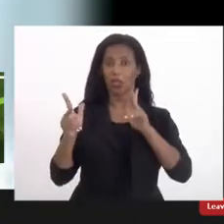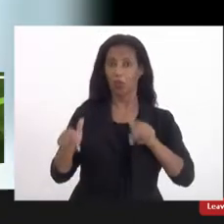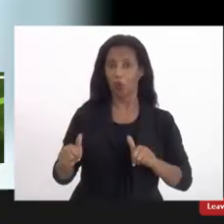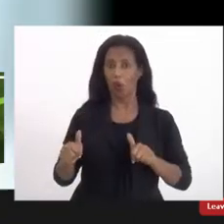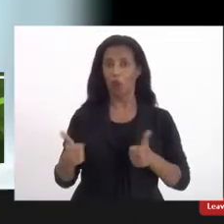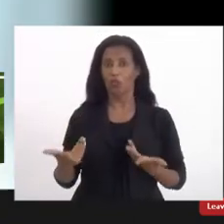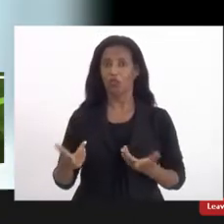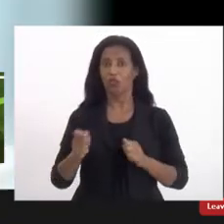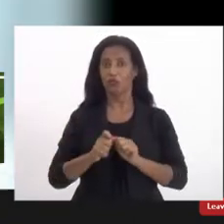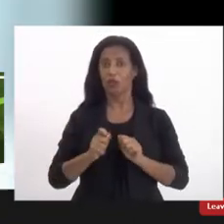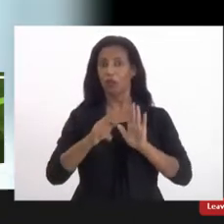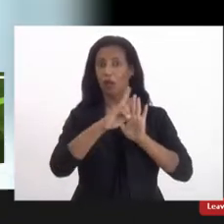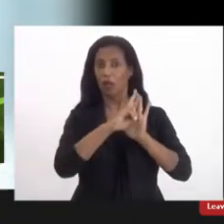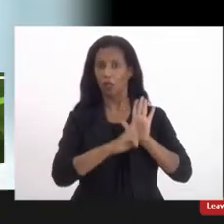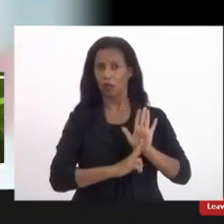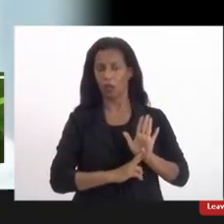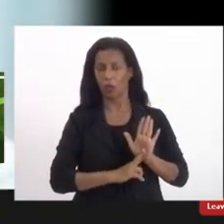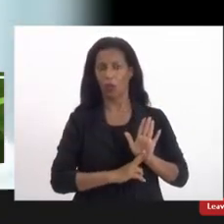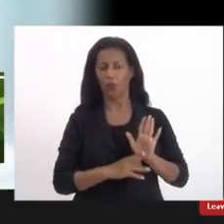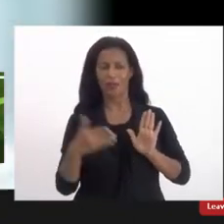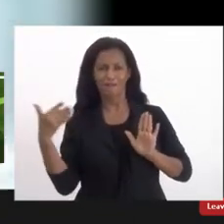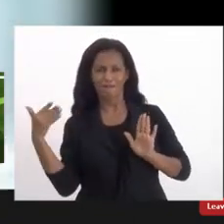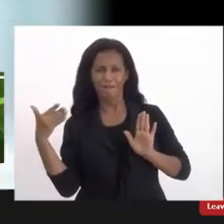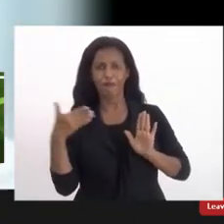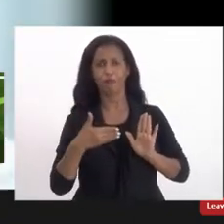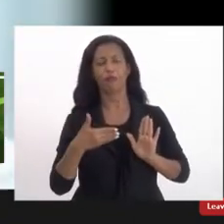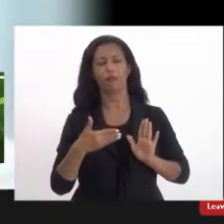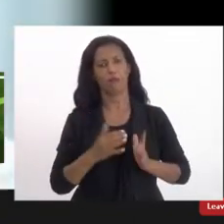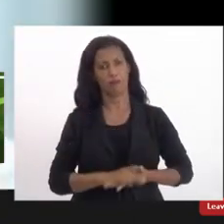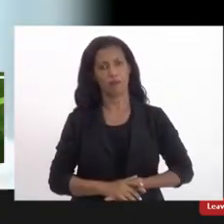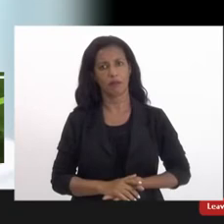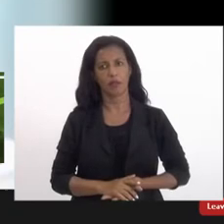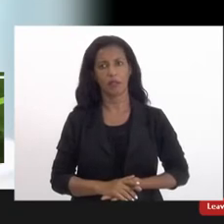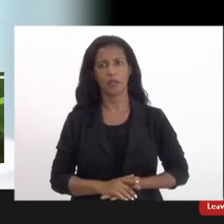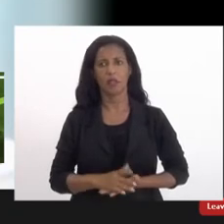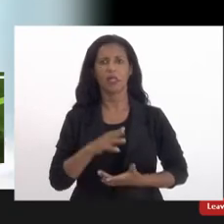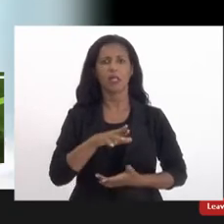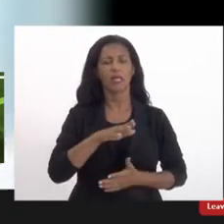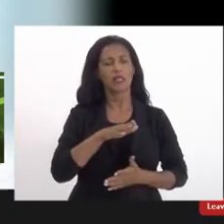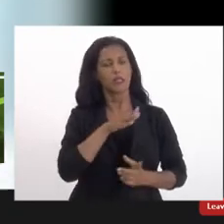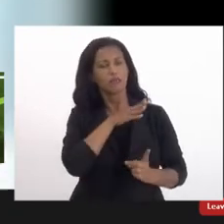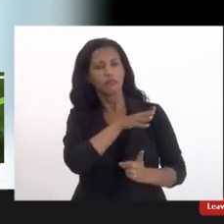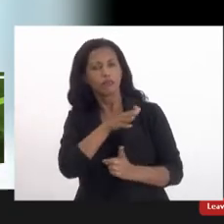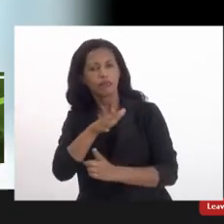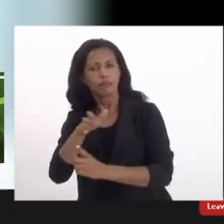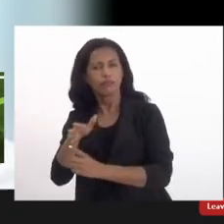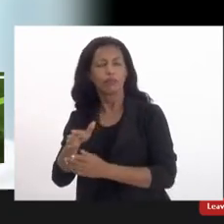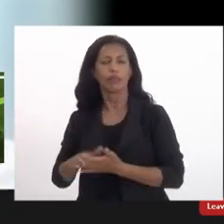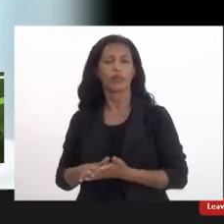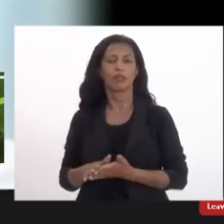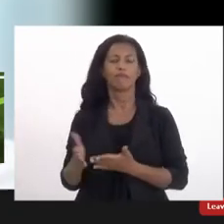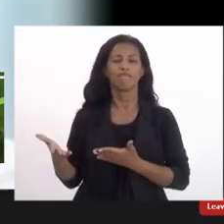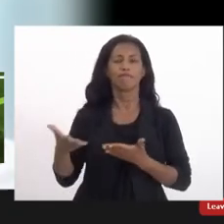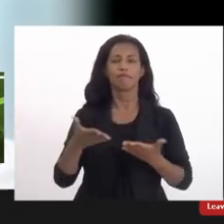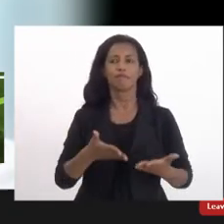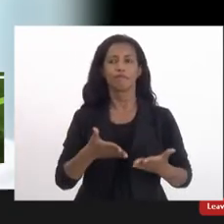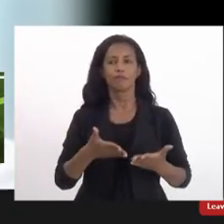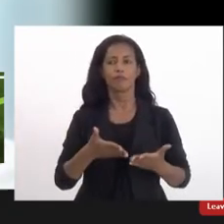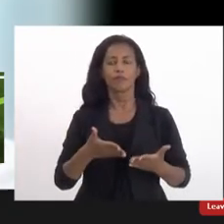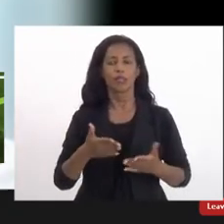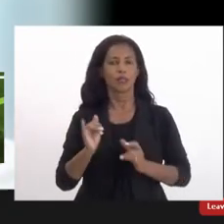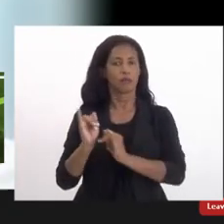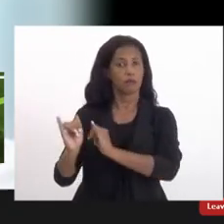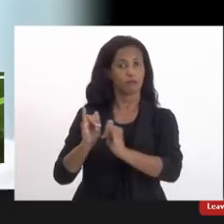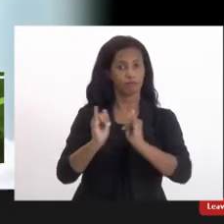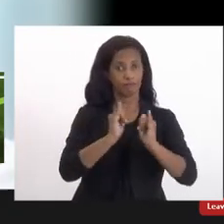nesse relatório e focar nessas tipificações específicas e nessas nesses bancos